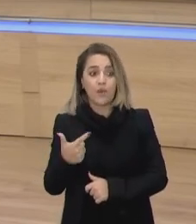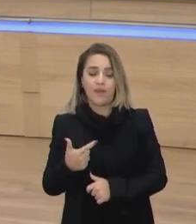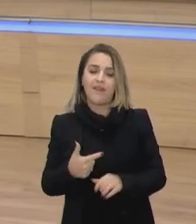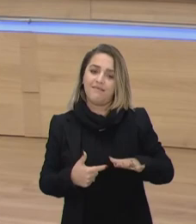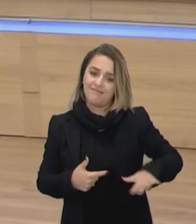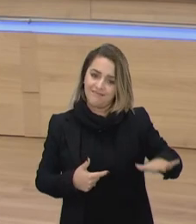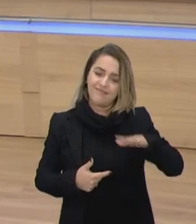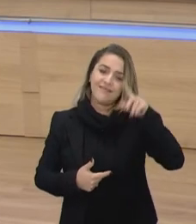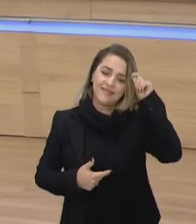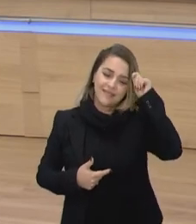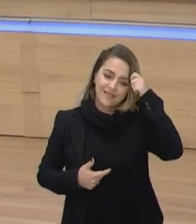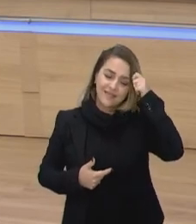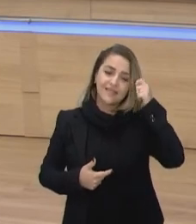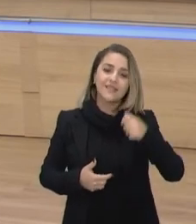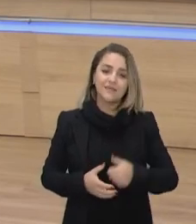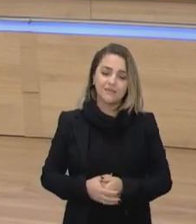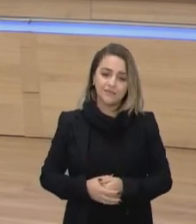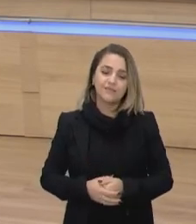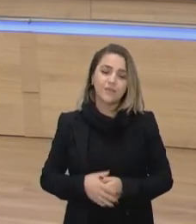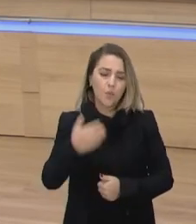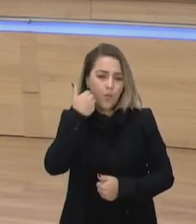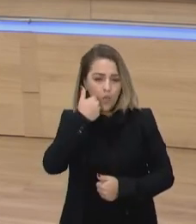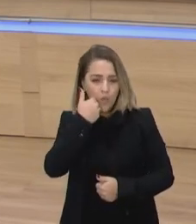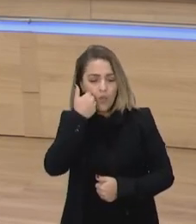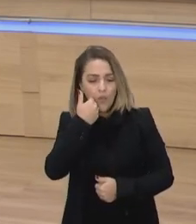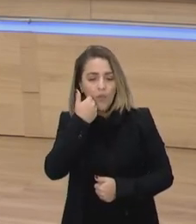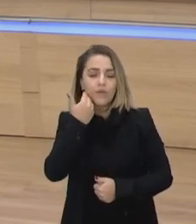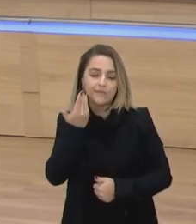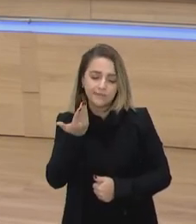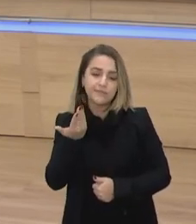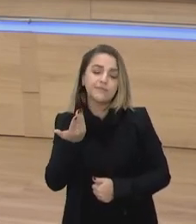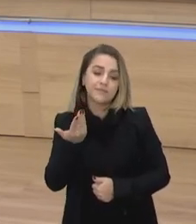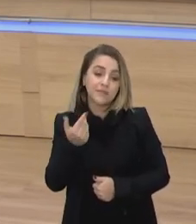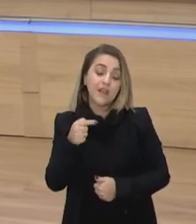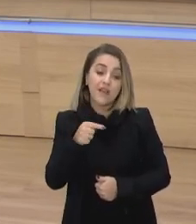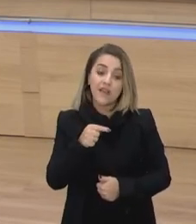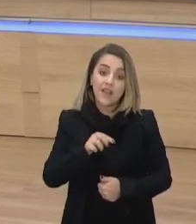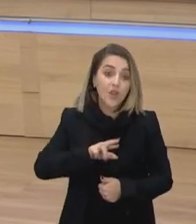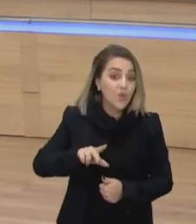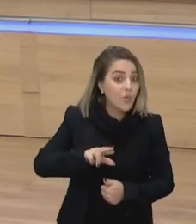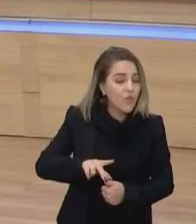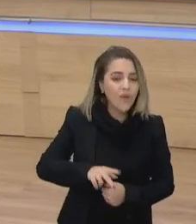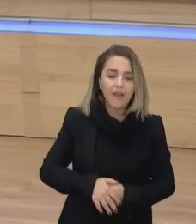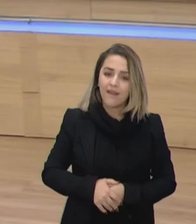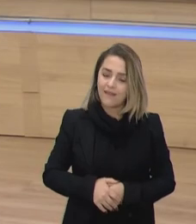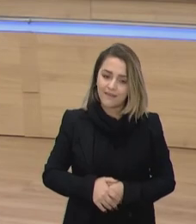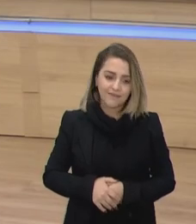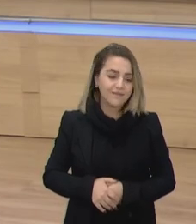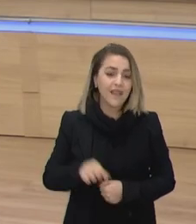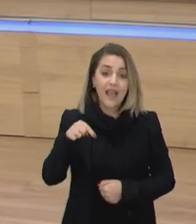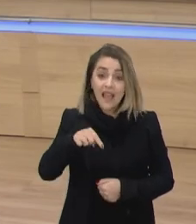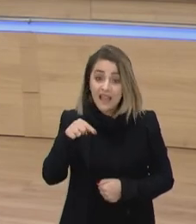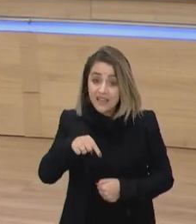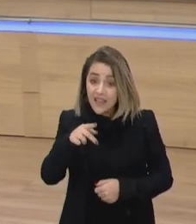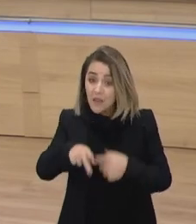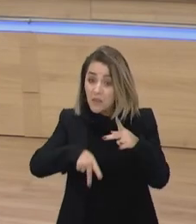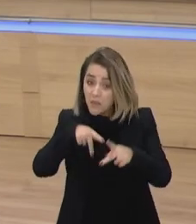de cor de pele preta ou parda na nossa população isso não é verdade a nossa população